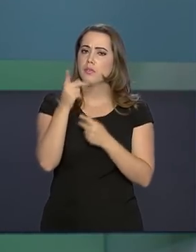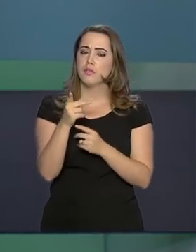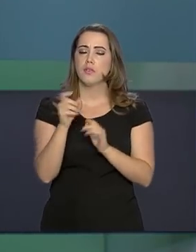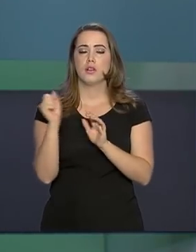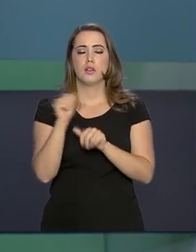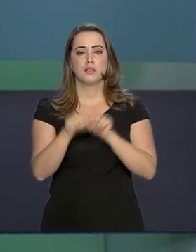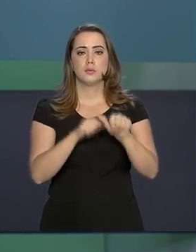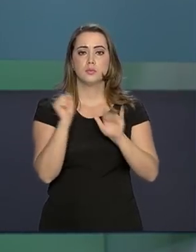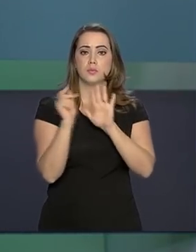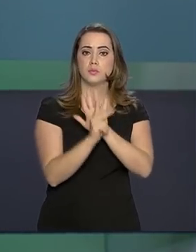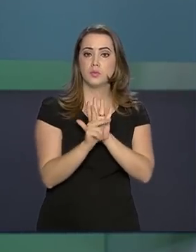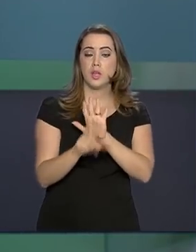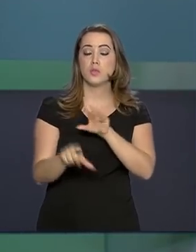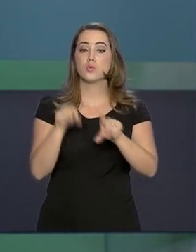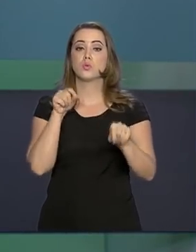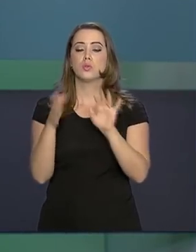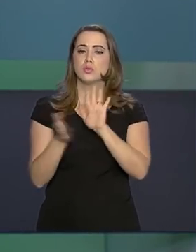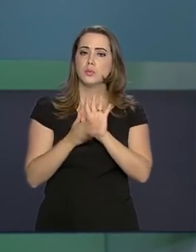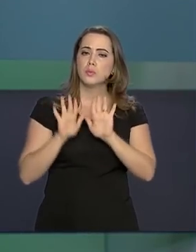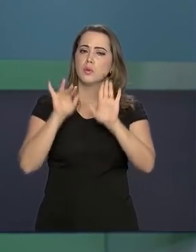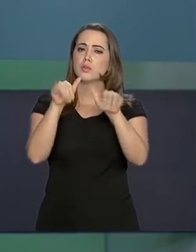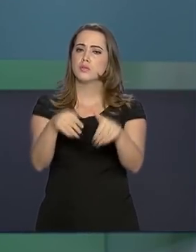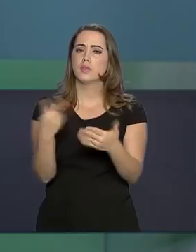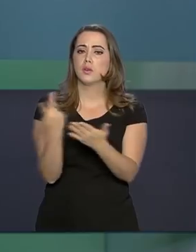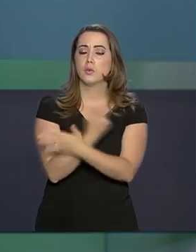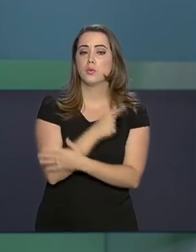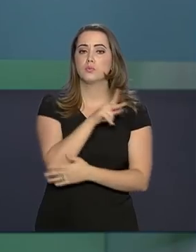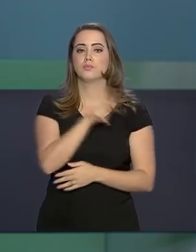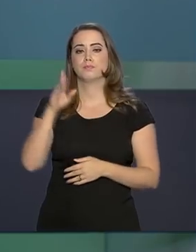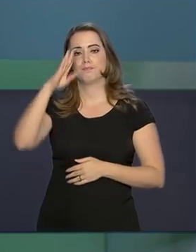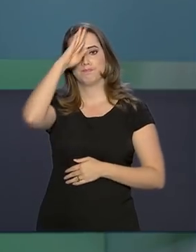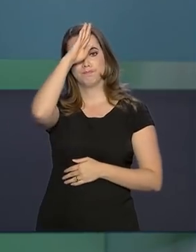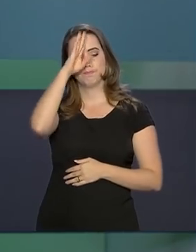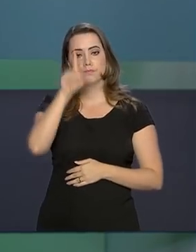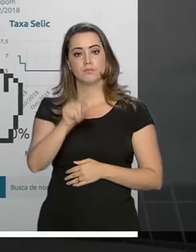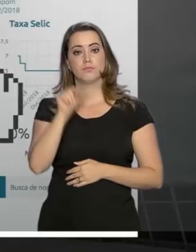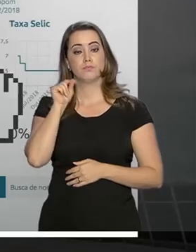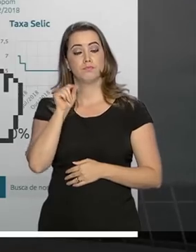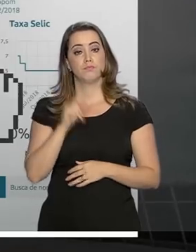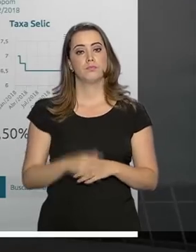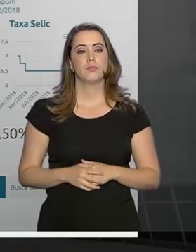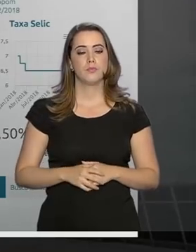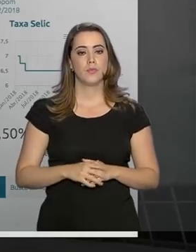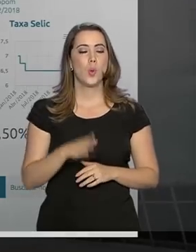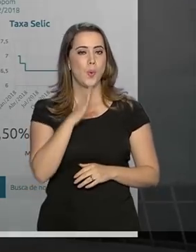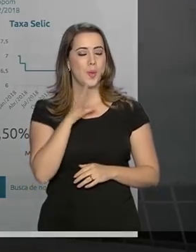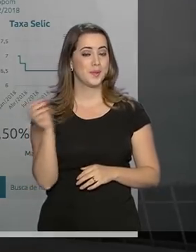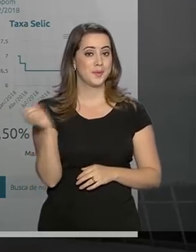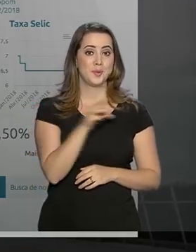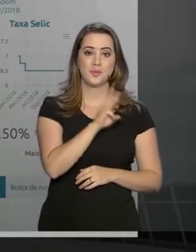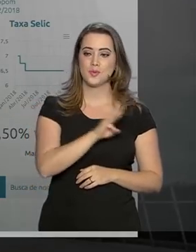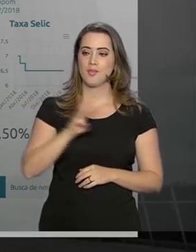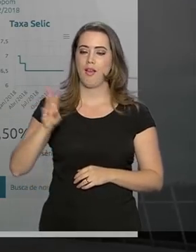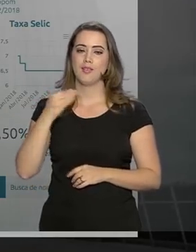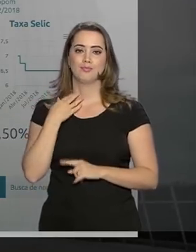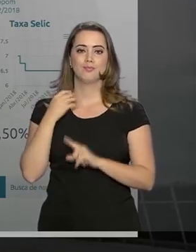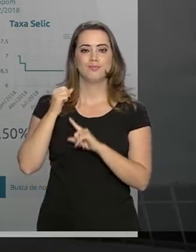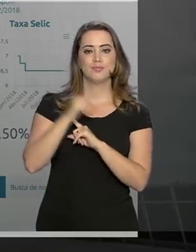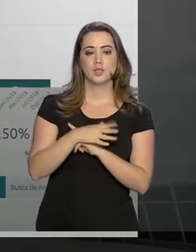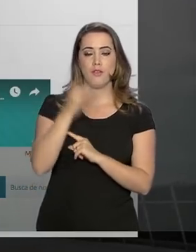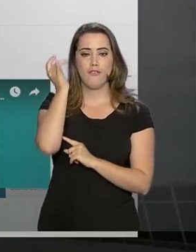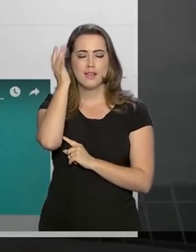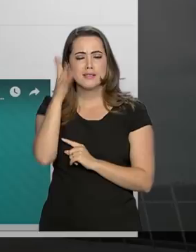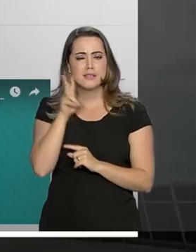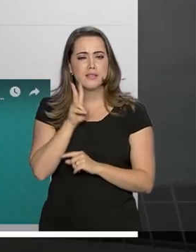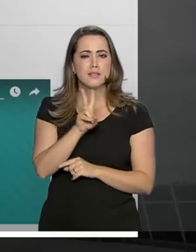Previdência. Decisão sobre a proposta final será tomada pelo presidente Jair Bolsonaro. E conheça a nova plataforma do Banco Central que